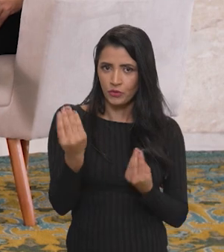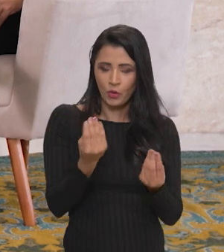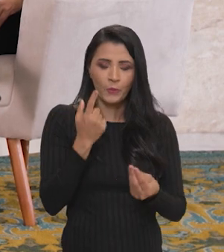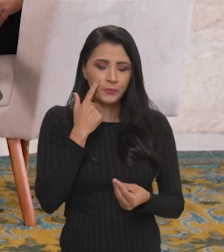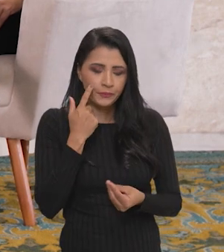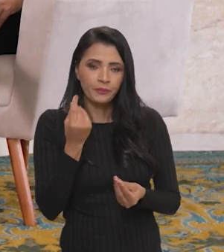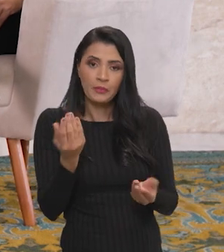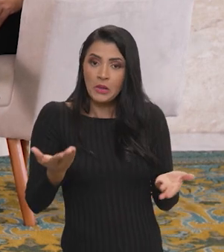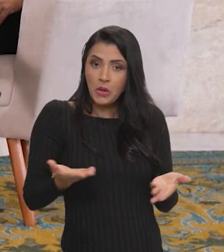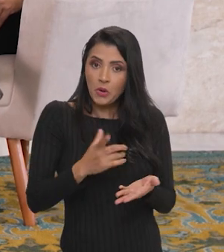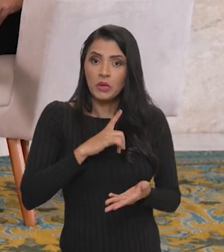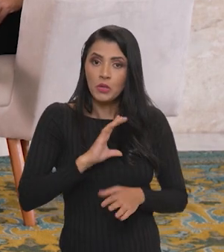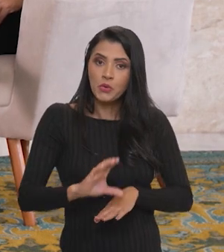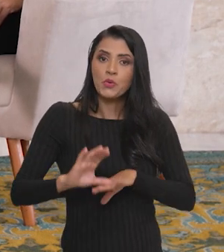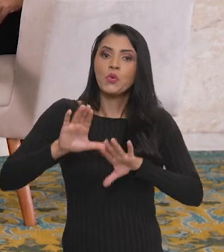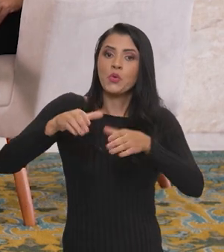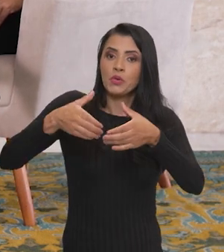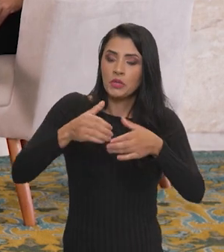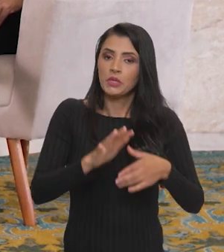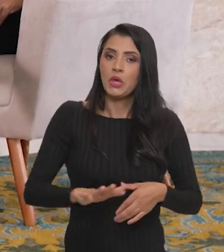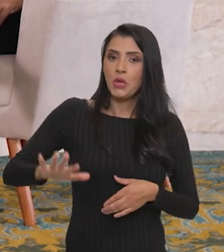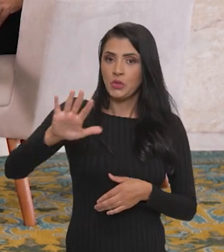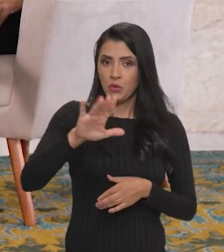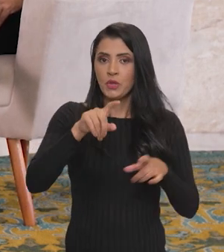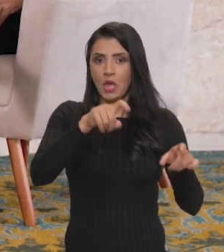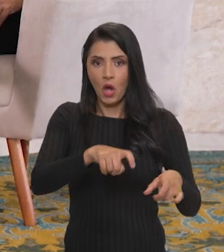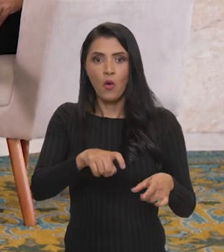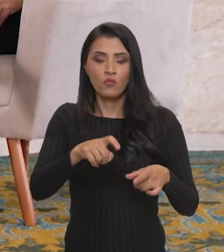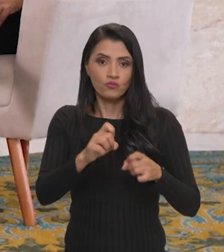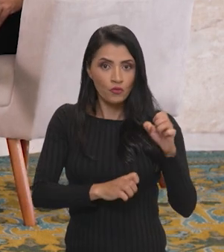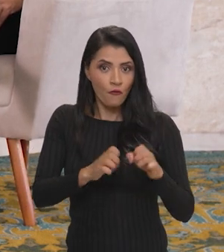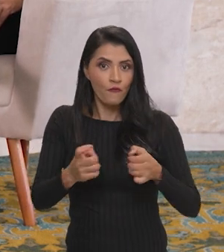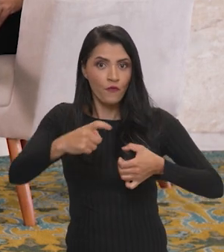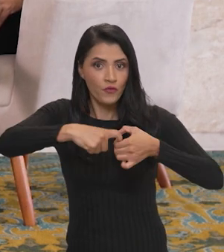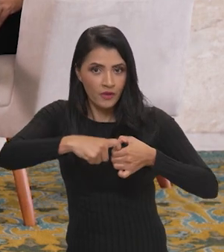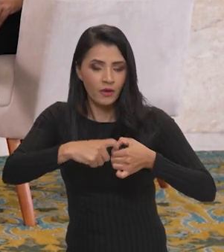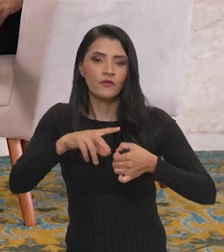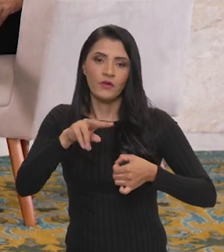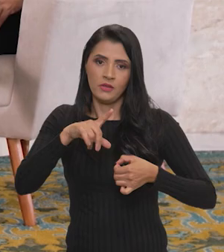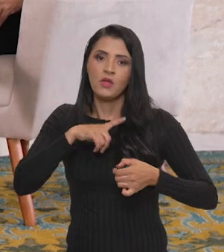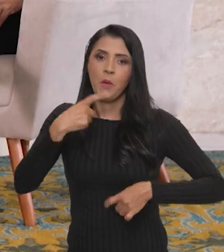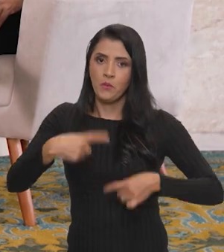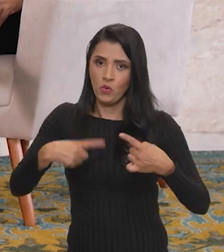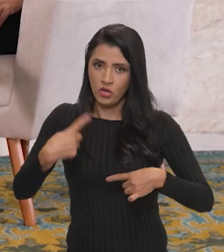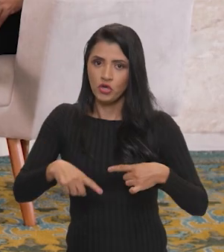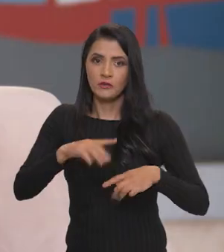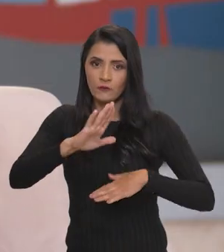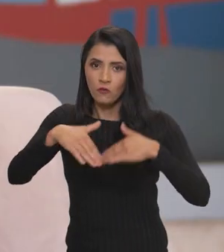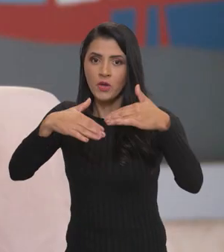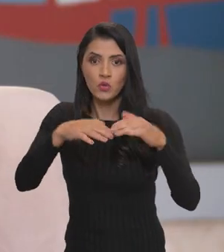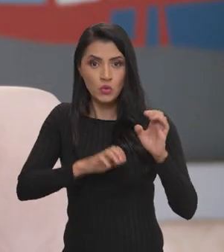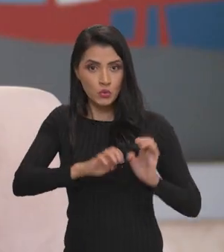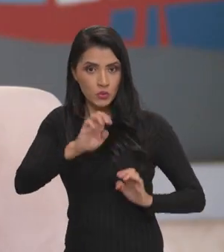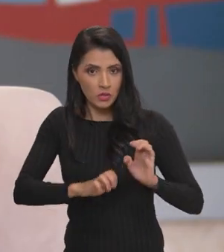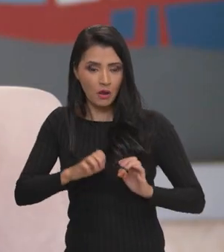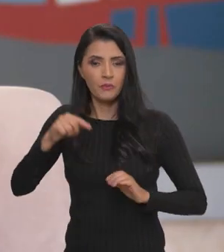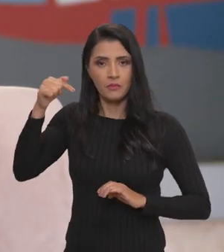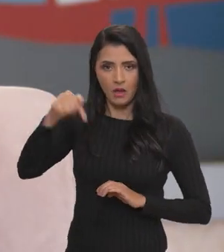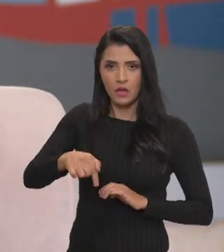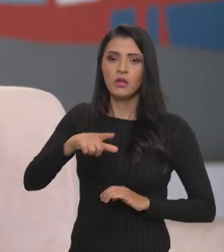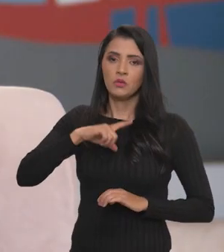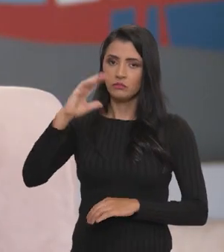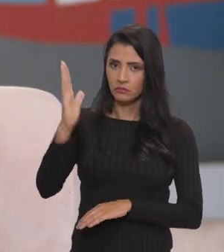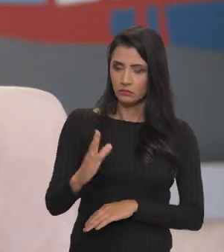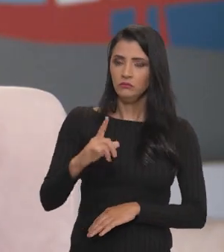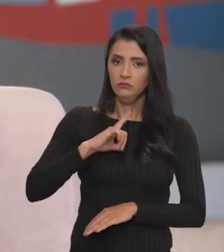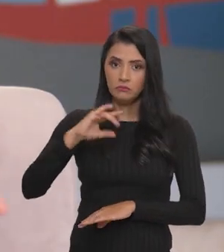importante. Estamos agora com o Conselho Nacional de Desenvolvimento Industrial retomado, vamos ter uma política de desenvolvimento industrial. Nosso país, a gente tem uma